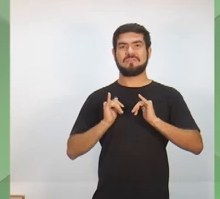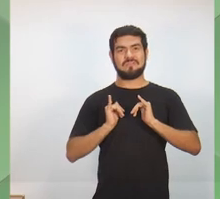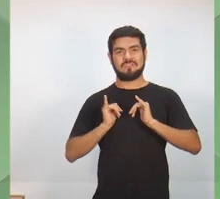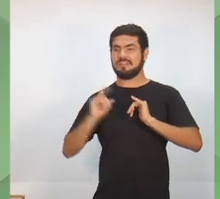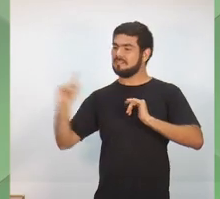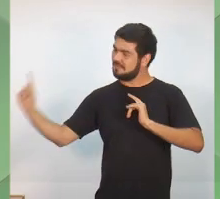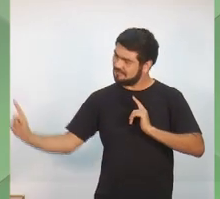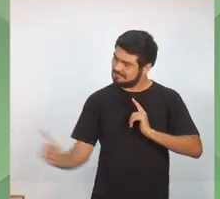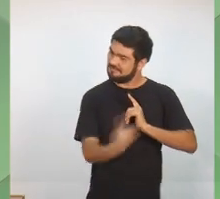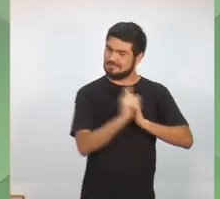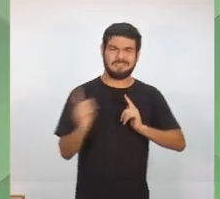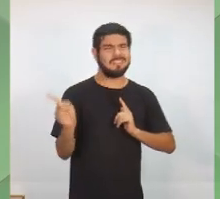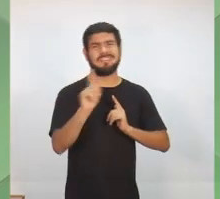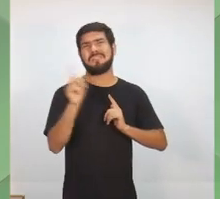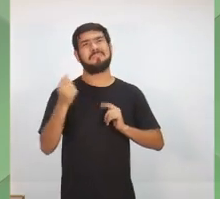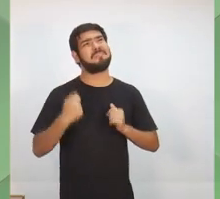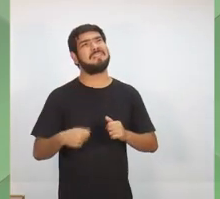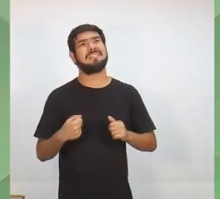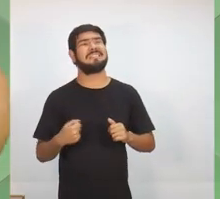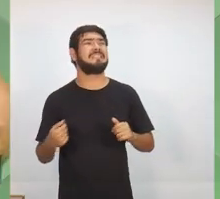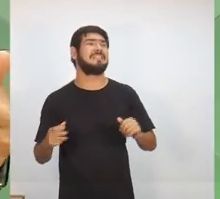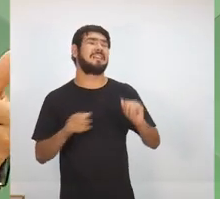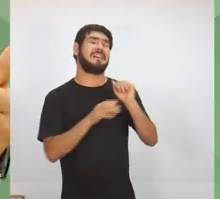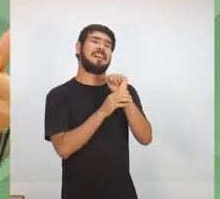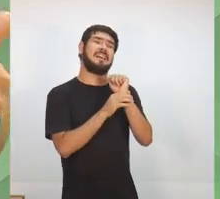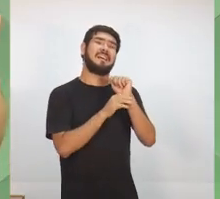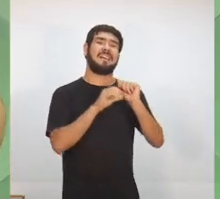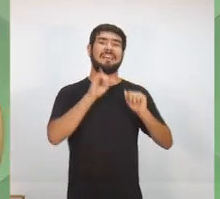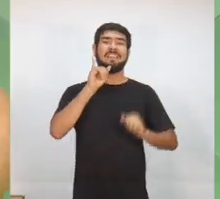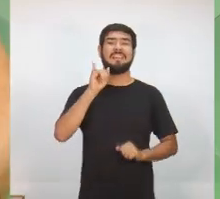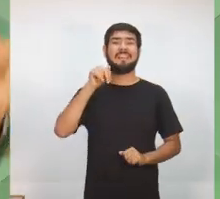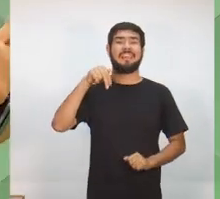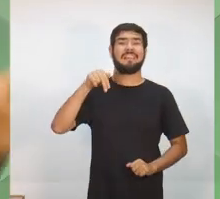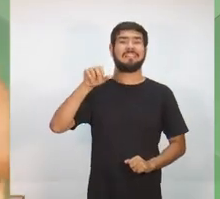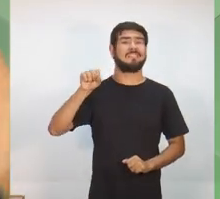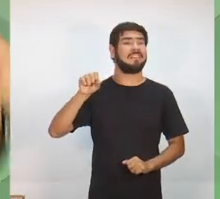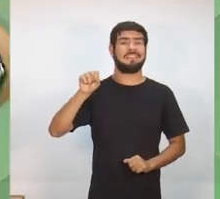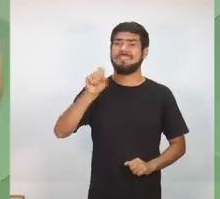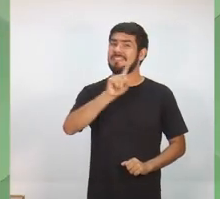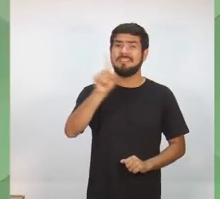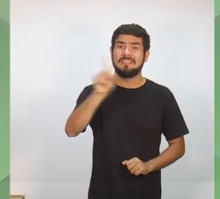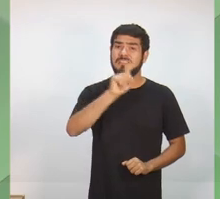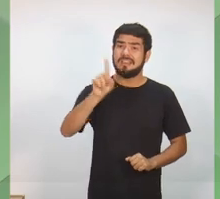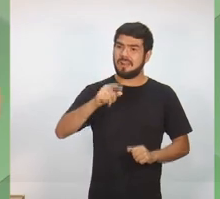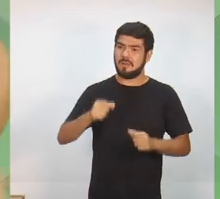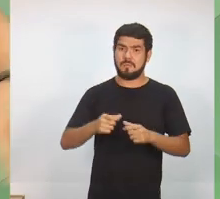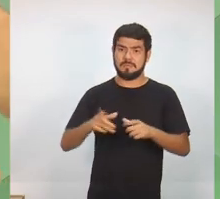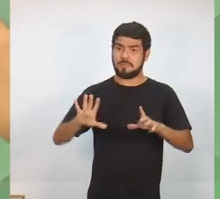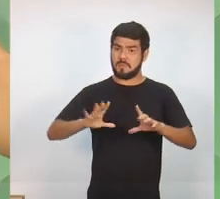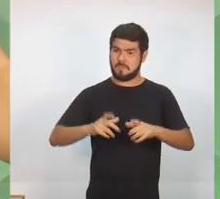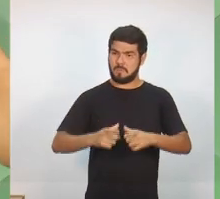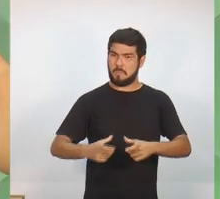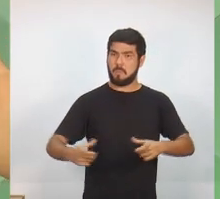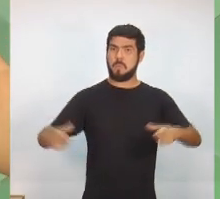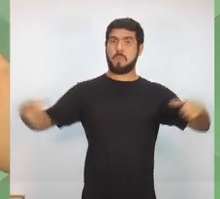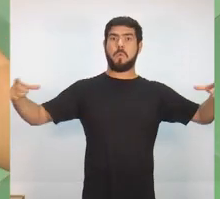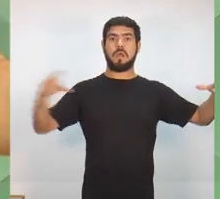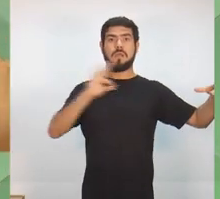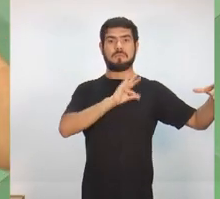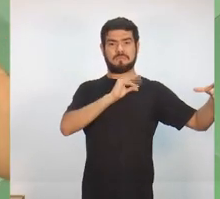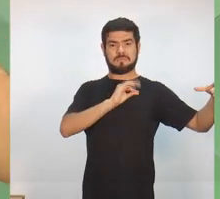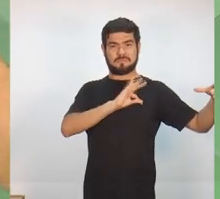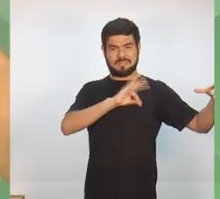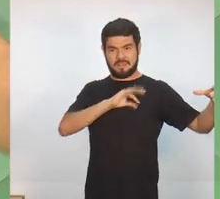para que ele não precise ir para iniciativa privada, oferecendo assim um quantitativo maior de policiais para estar presente